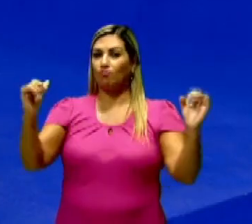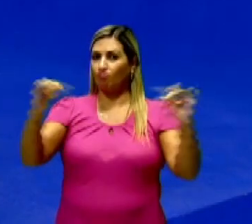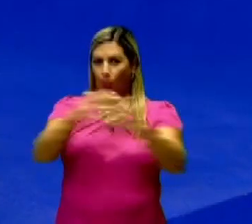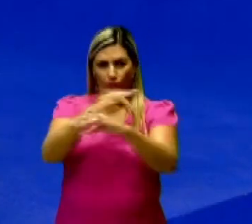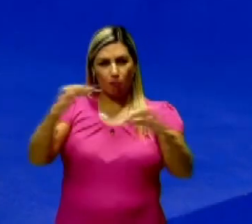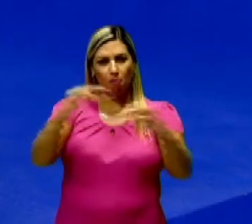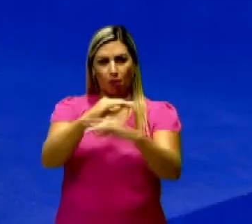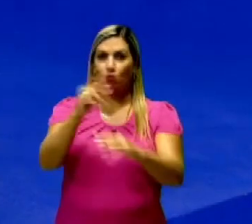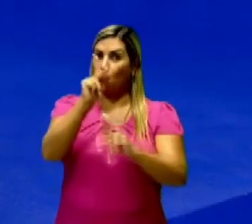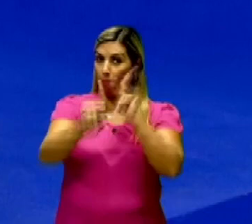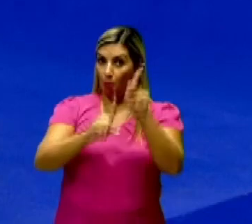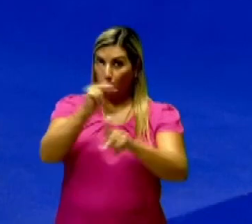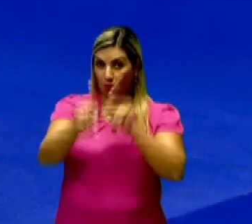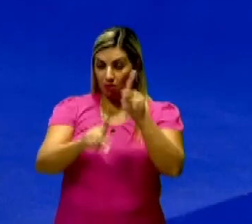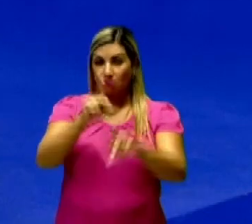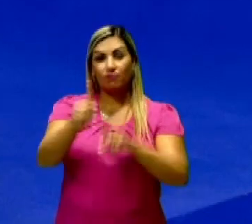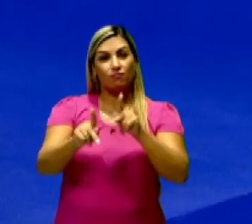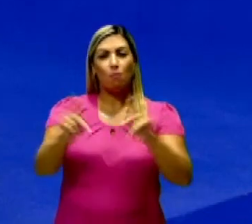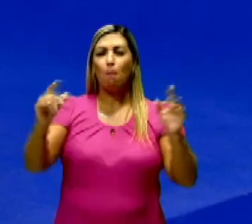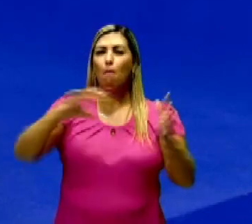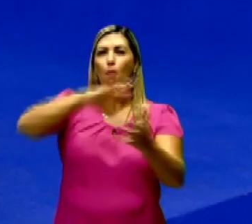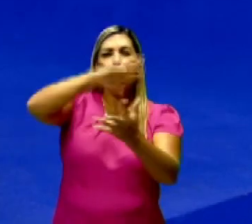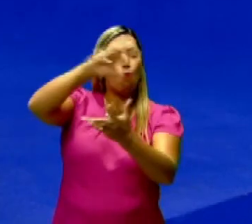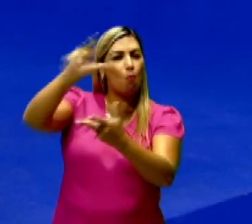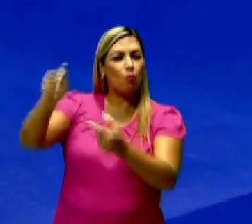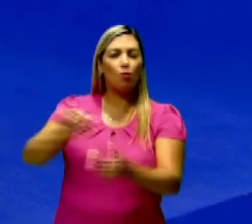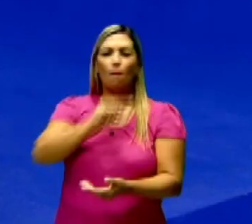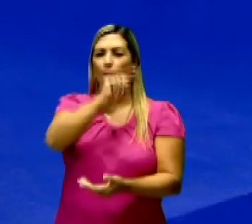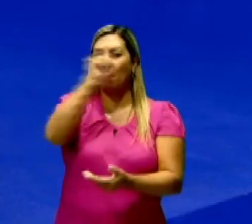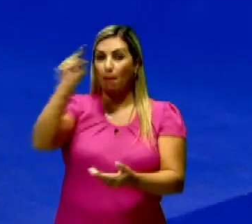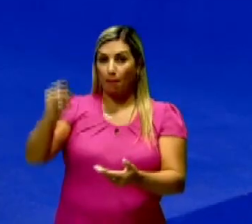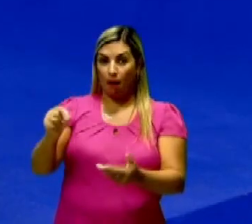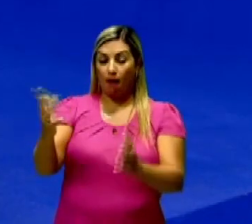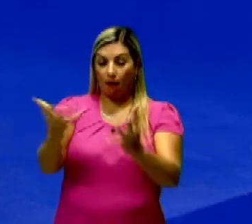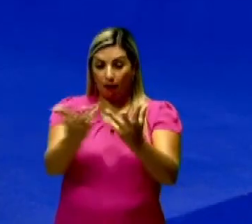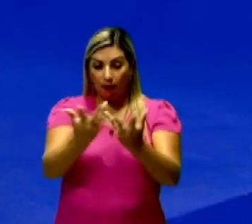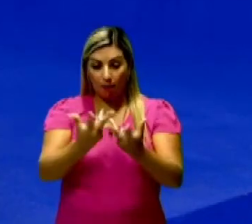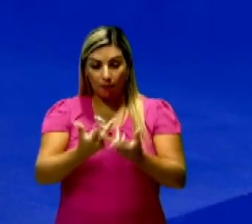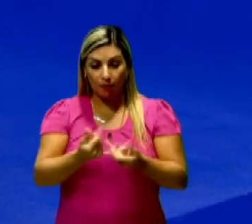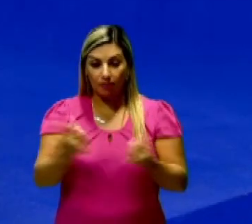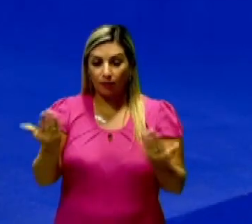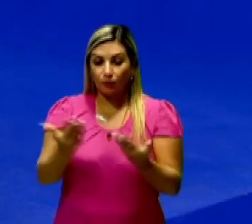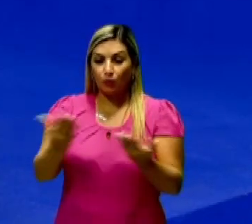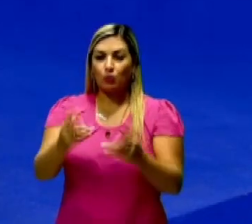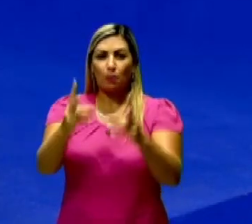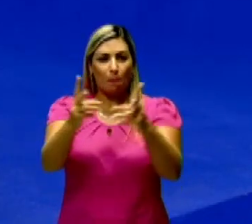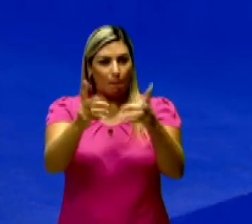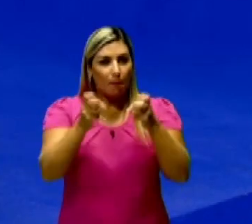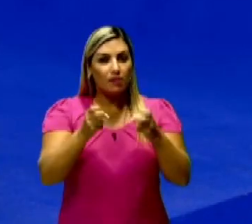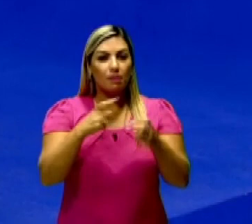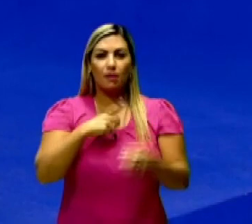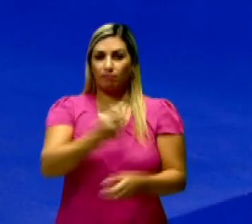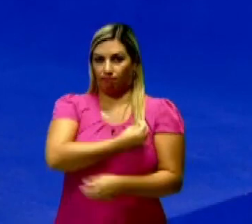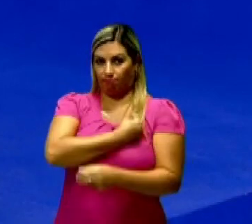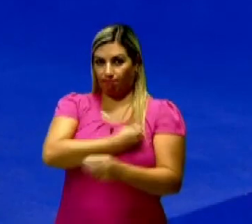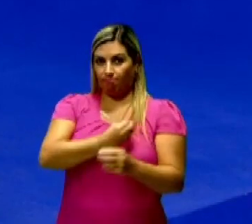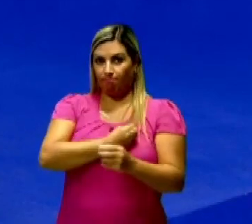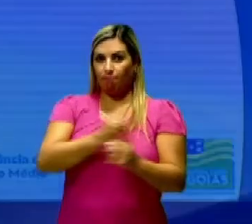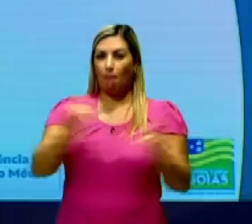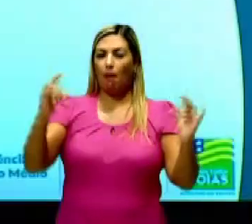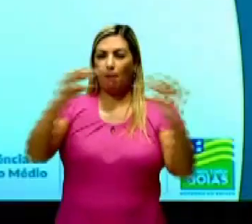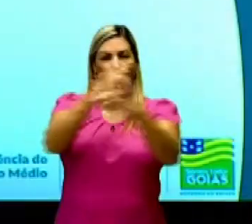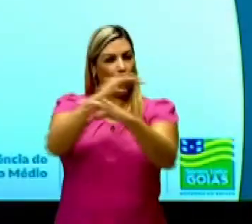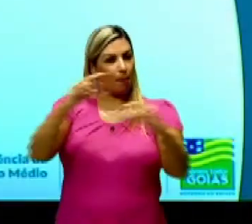no mundo. A habilidade, nós temos aqui perceber a existência de fluxos migratórios